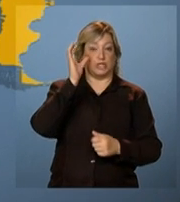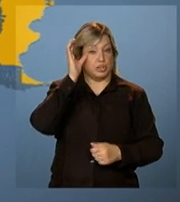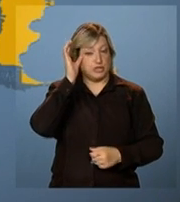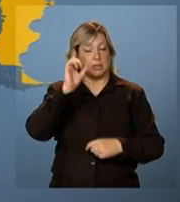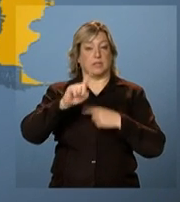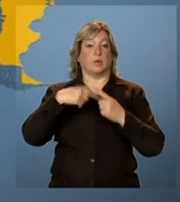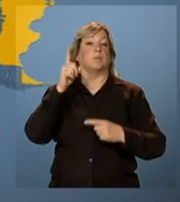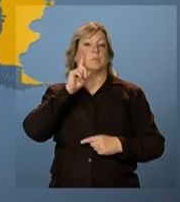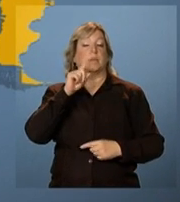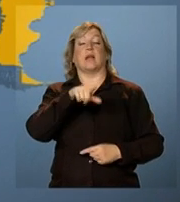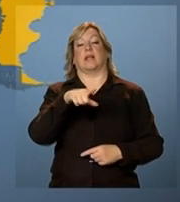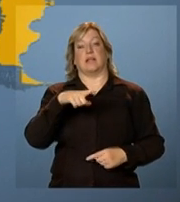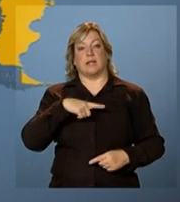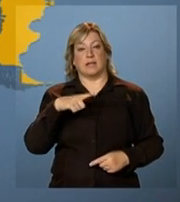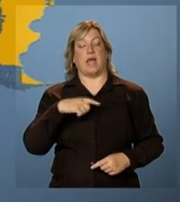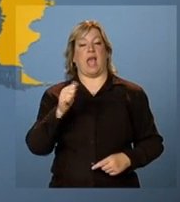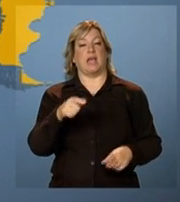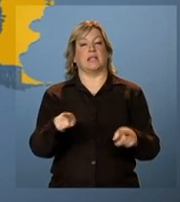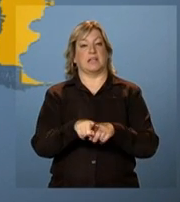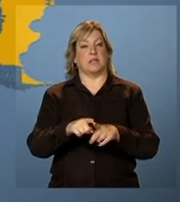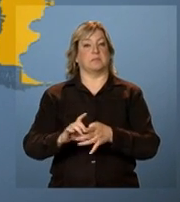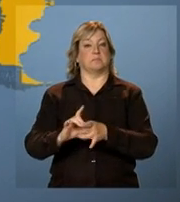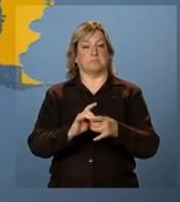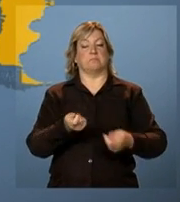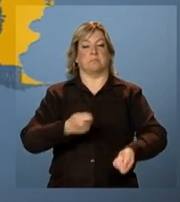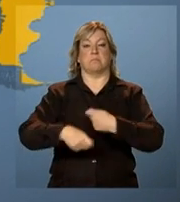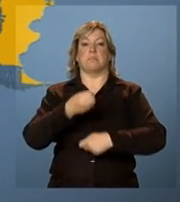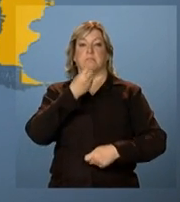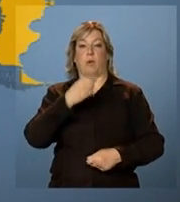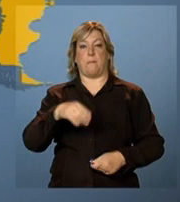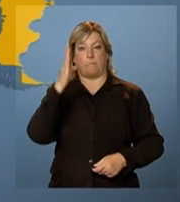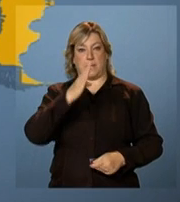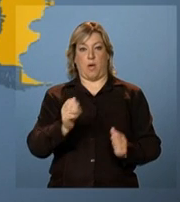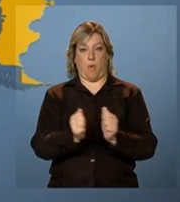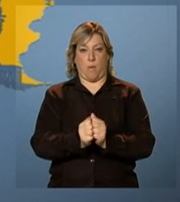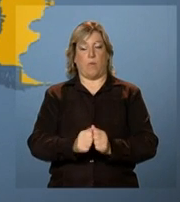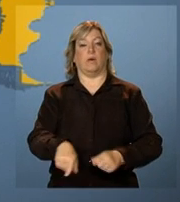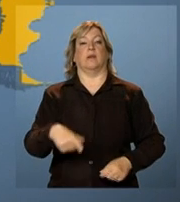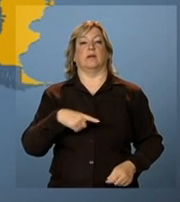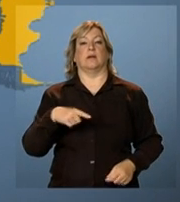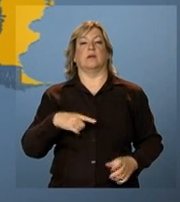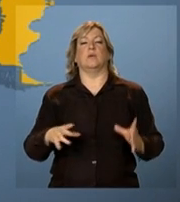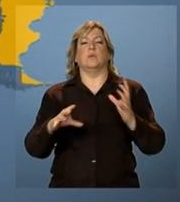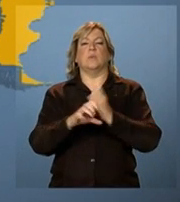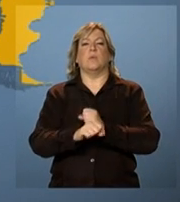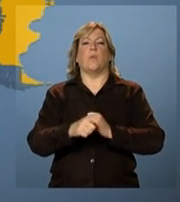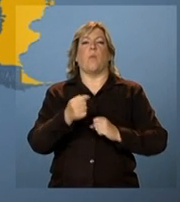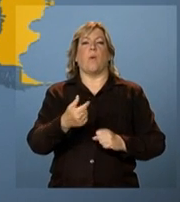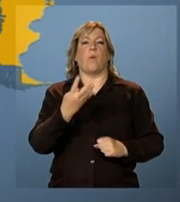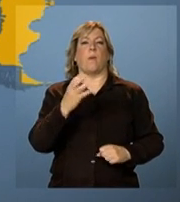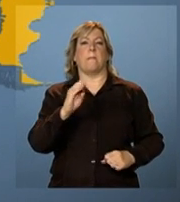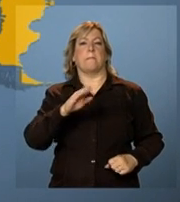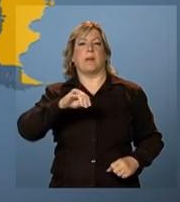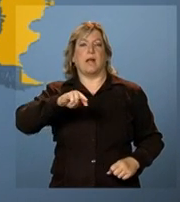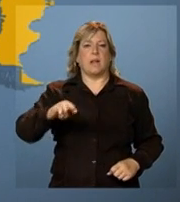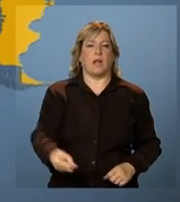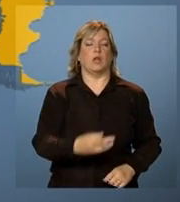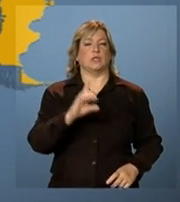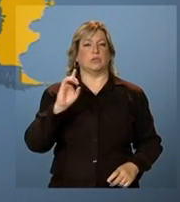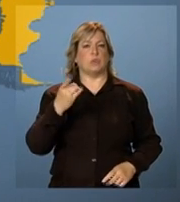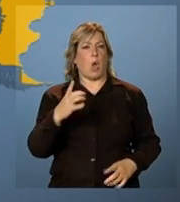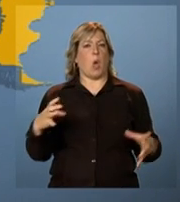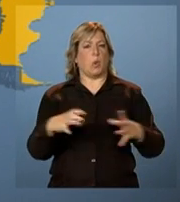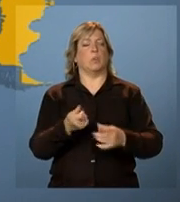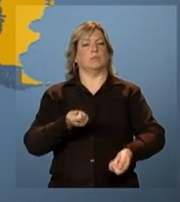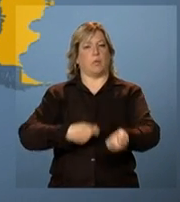Unidos. No ano passado, as trocas comerciais entre os dois países somaram quase 40 bilhões de dólares,